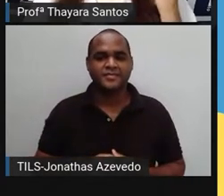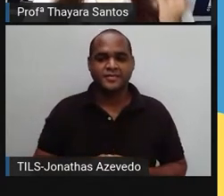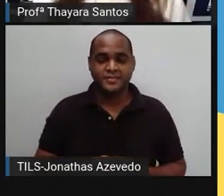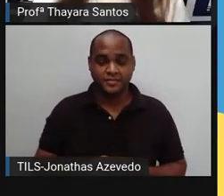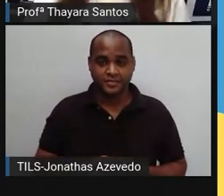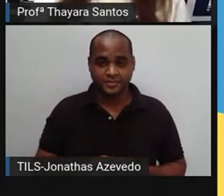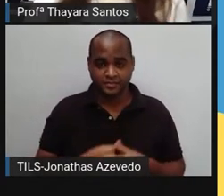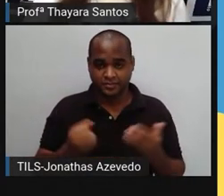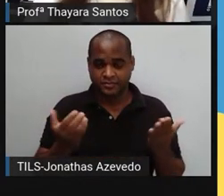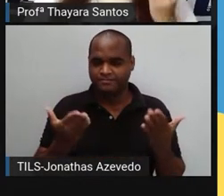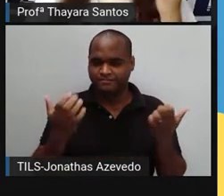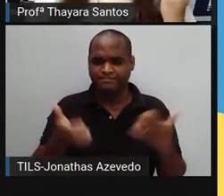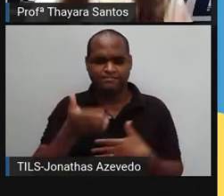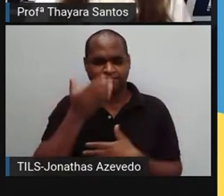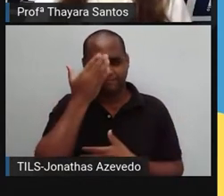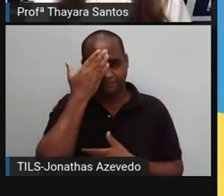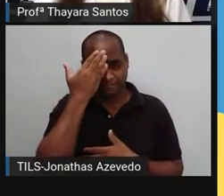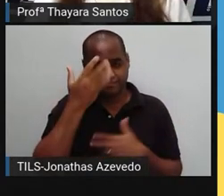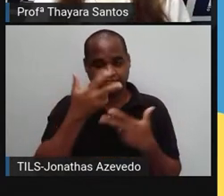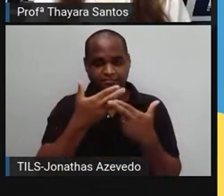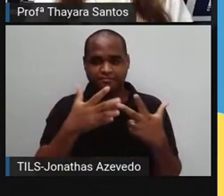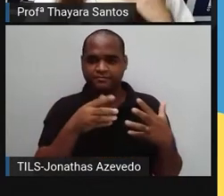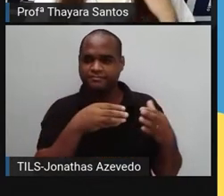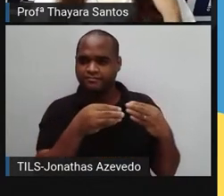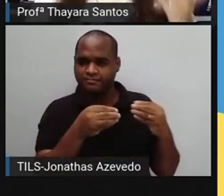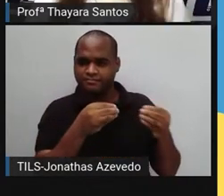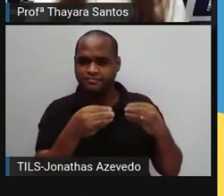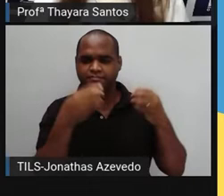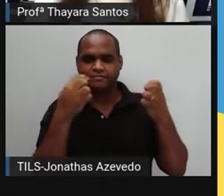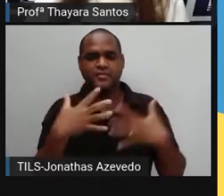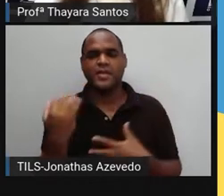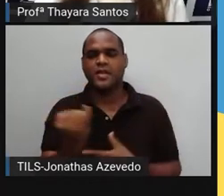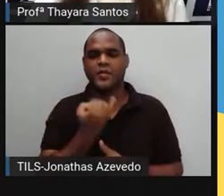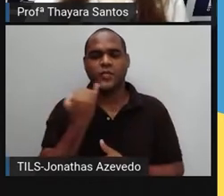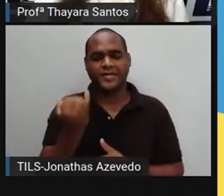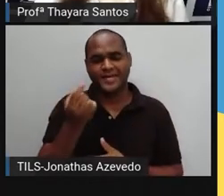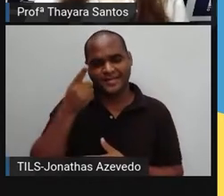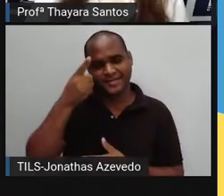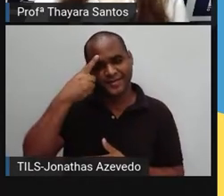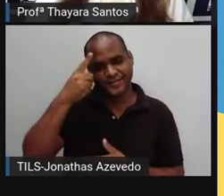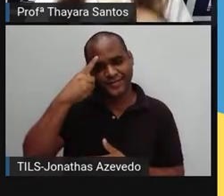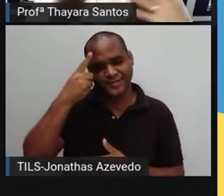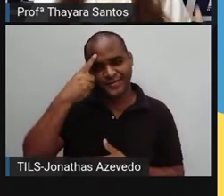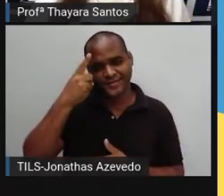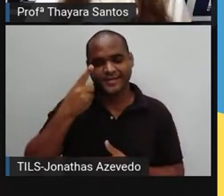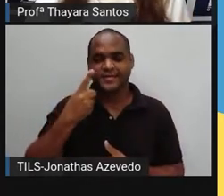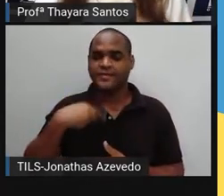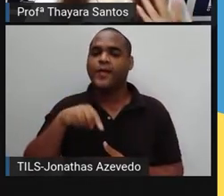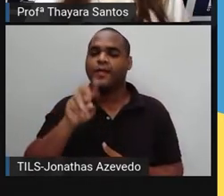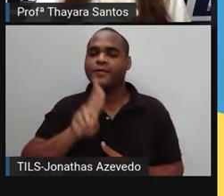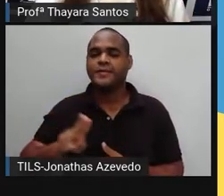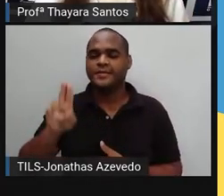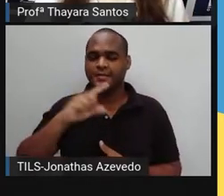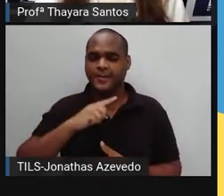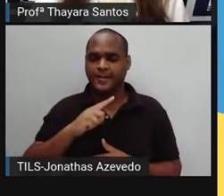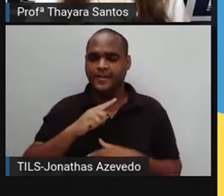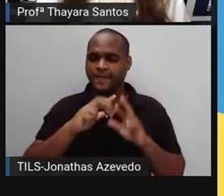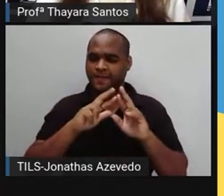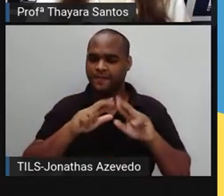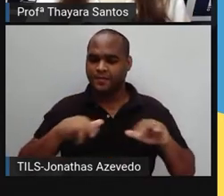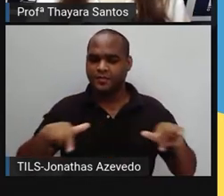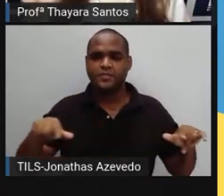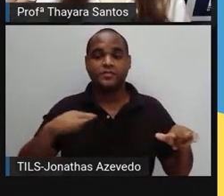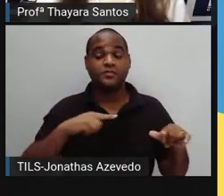A gente já sabe que esses produtos sintéticos, eles são muito importantes no nosso cotidiano. A gente utiliza eles para muita coisa.